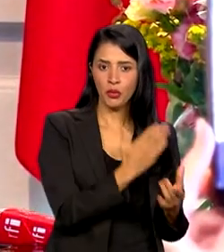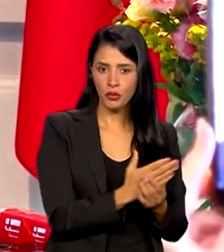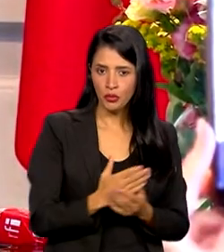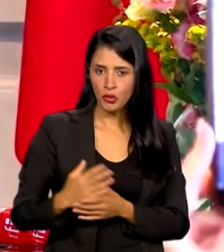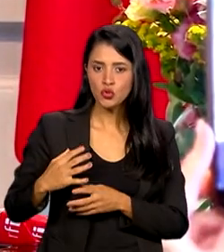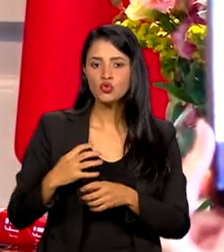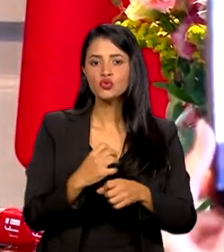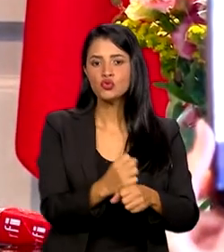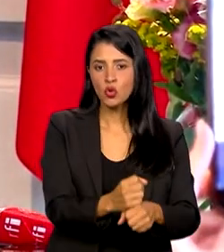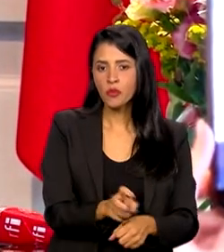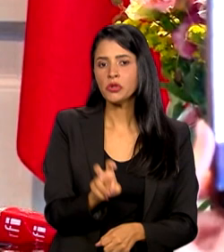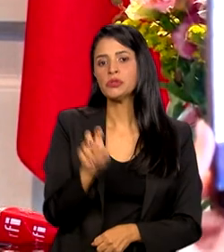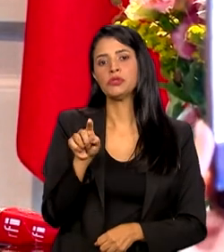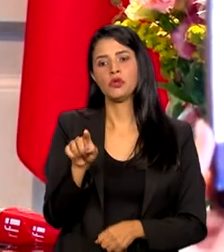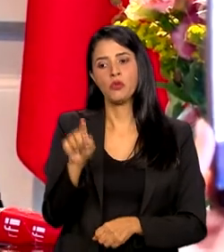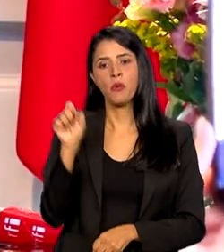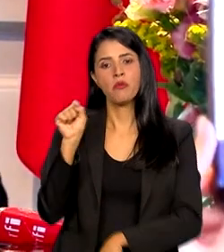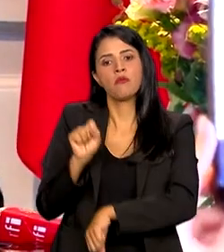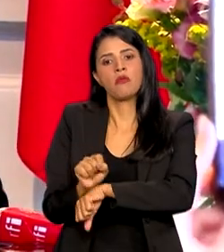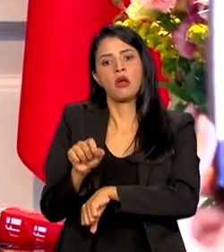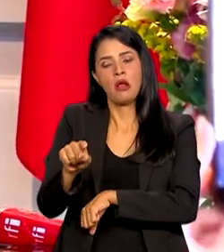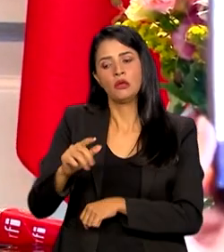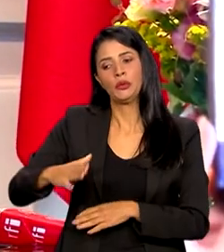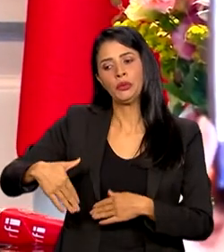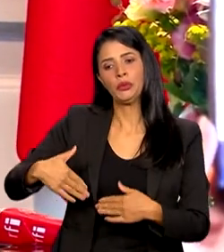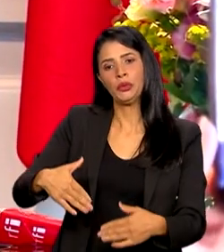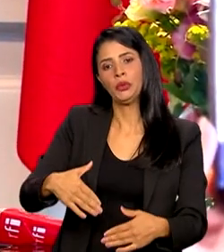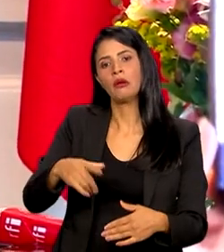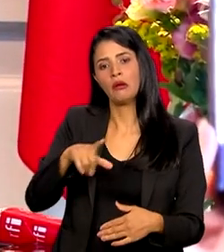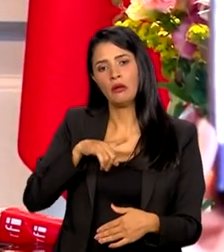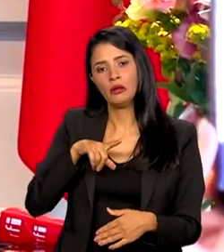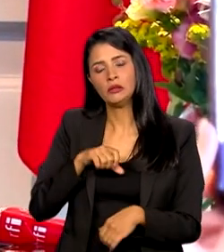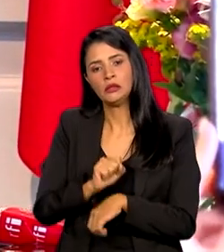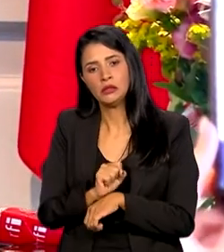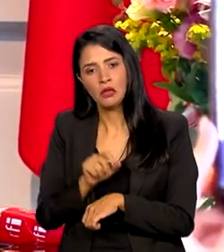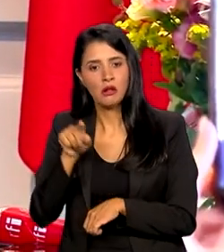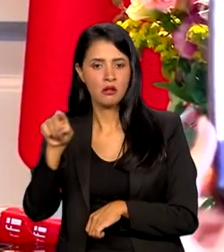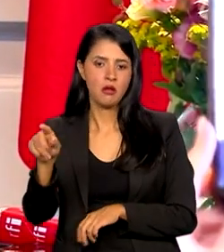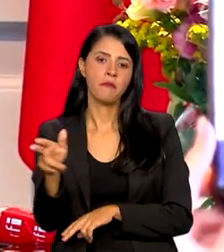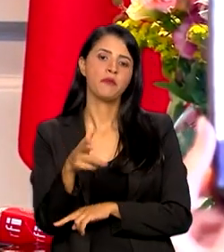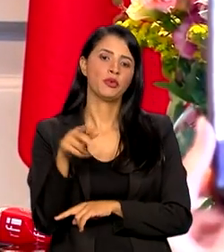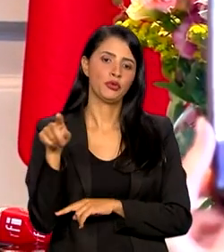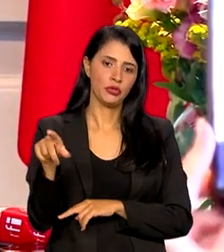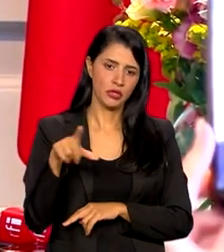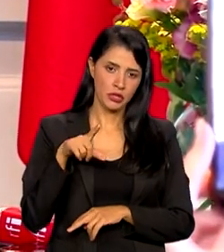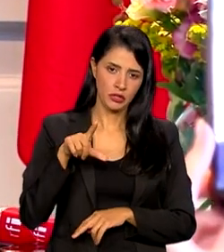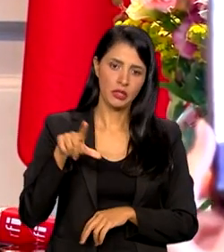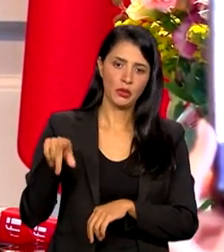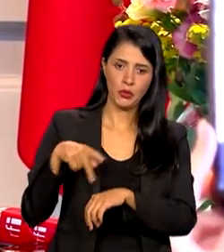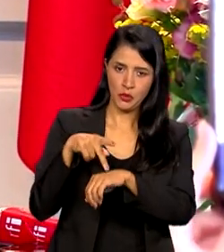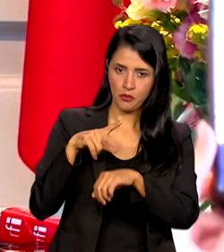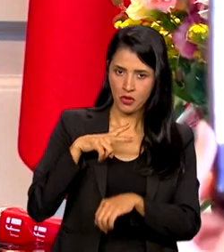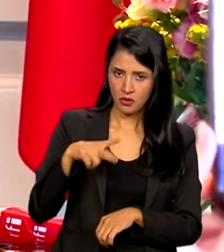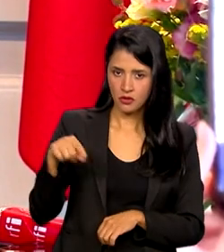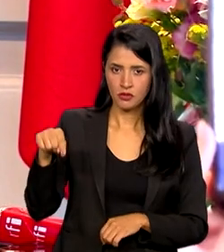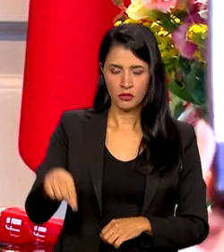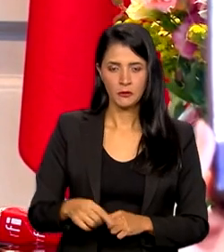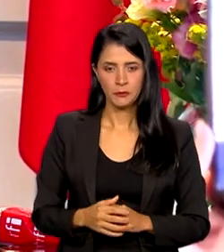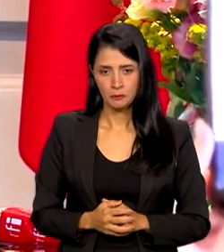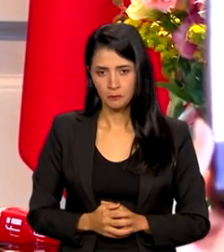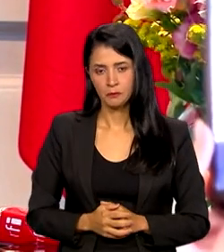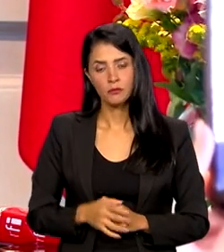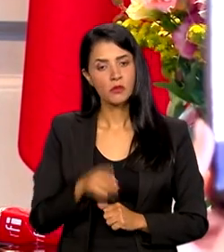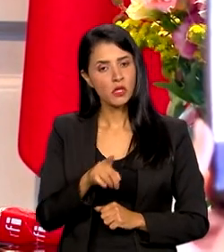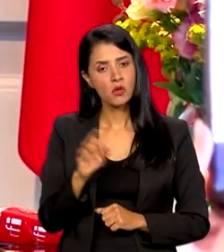Vamos dizer assim, emperrados ou em processo de tramitação na embaixada aqui no país. Então, isso